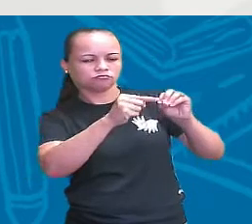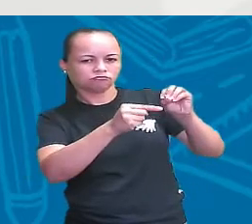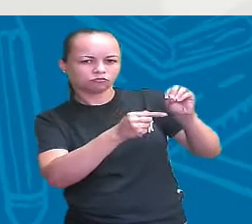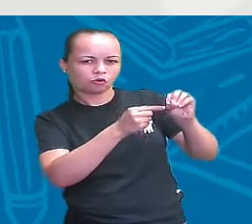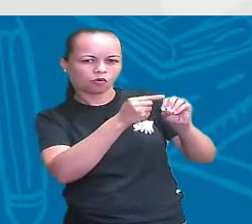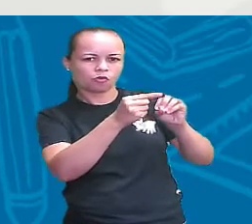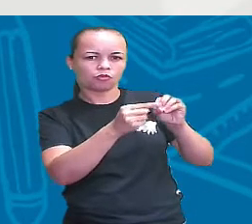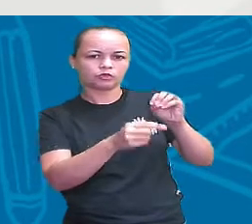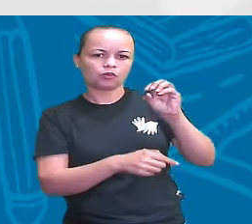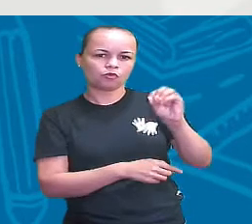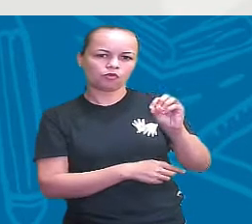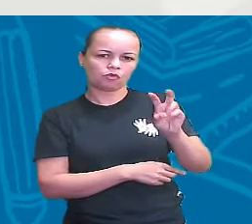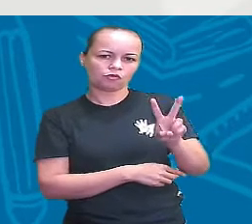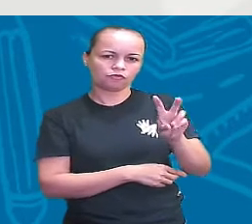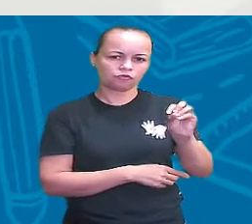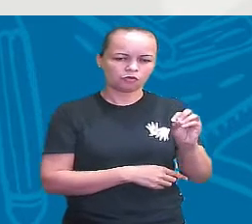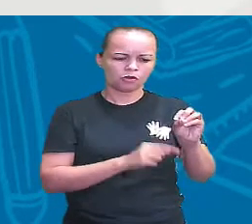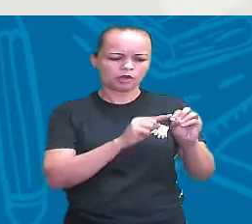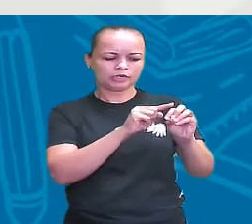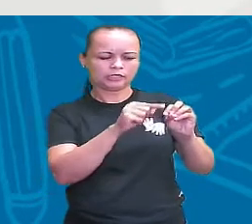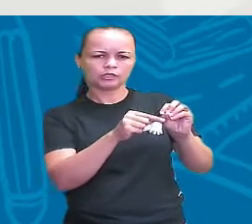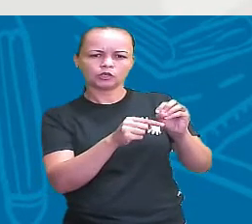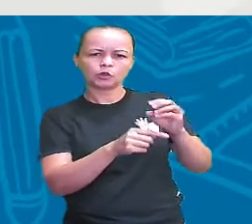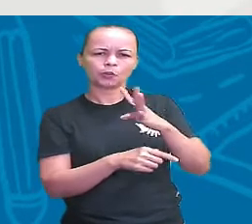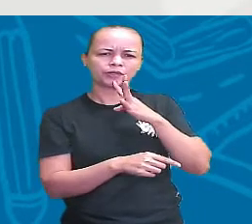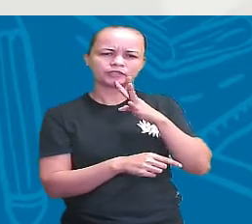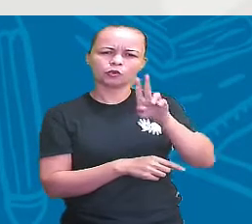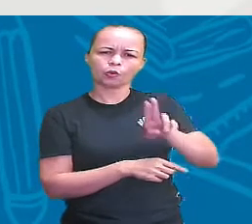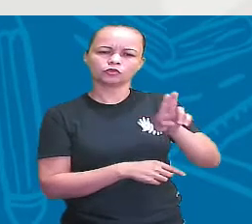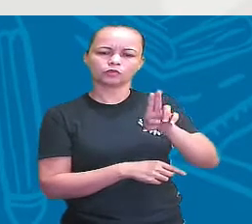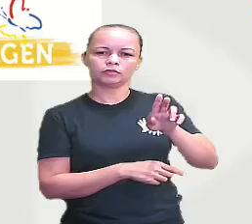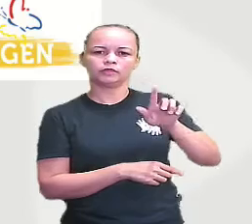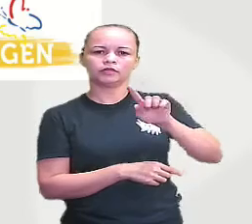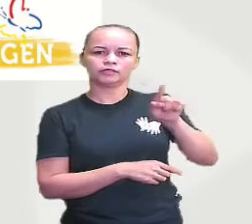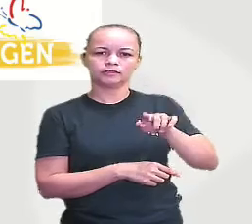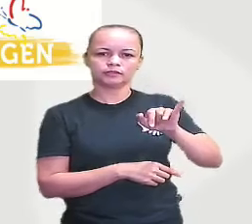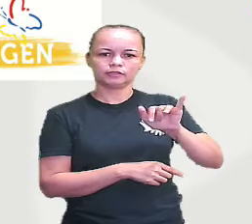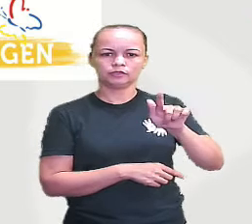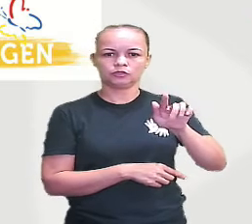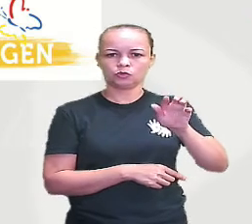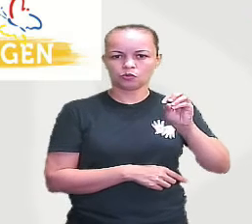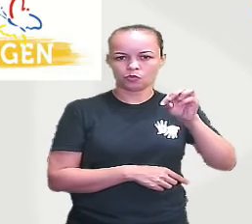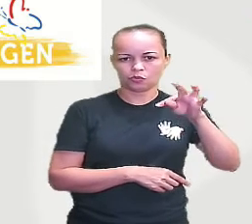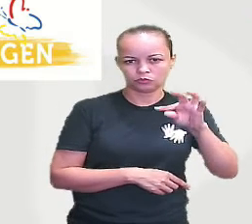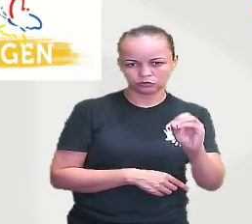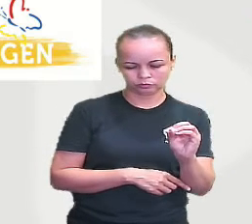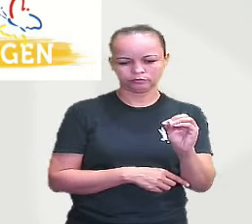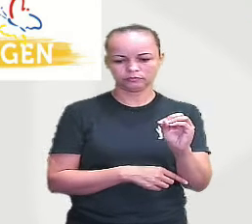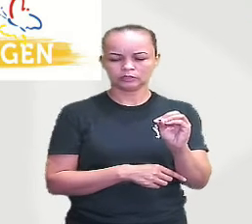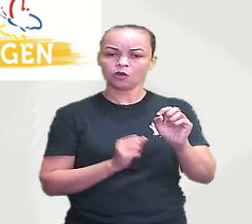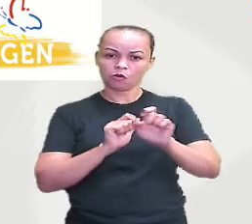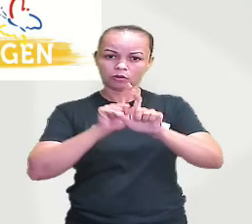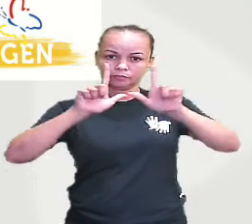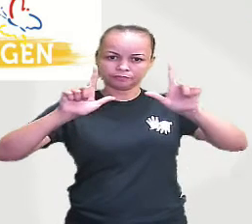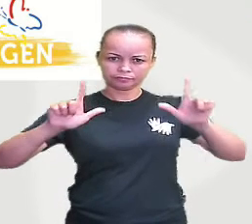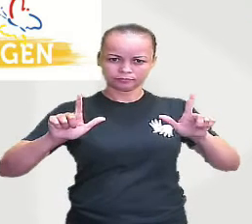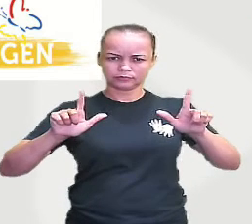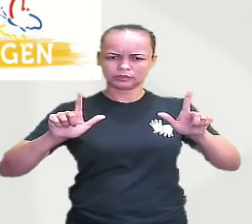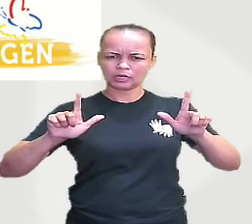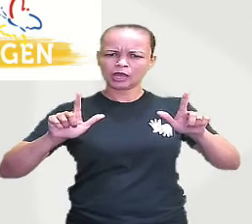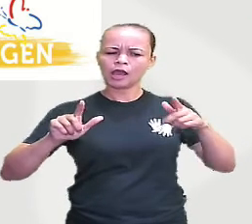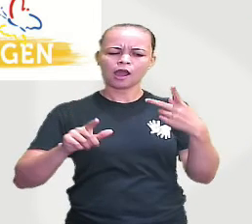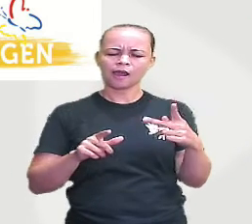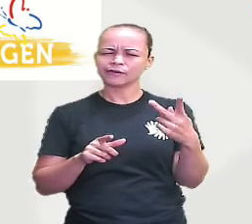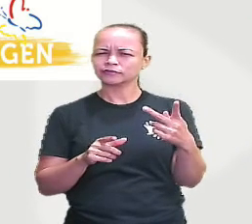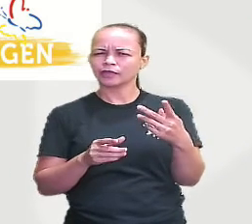conhecida como zigoto. Então, por favor, produção, abra essa imagem, para que o aluno possa vislumbrar essa soma. Veja como até a